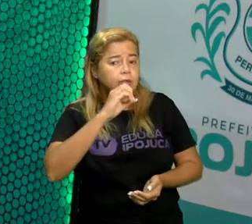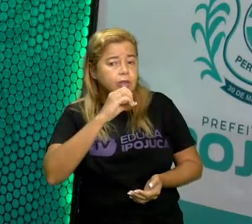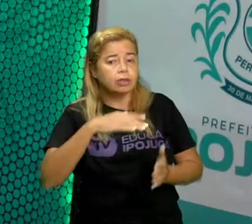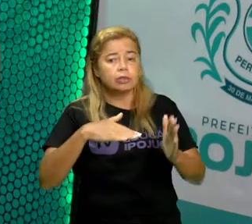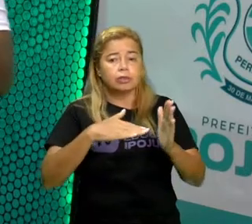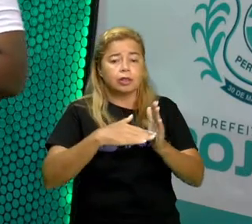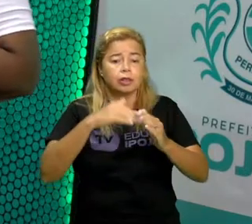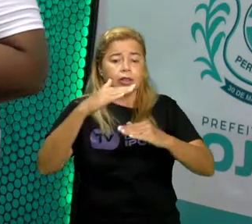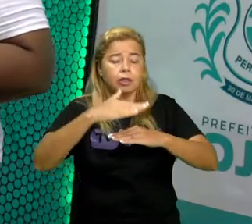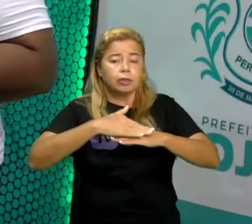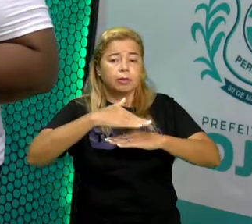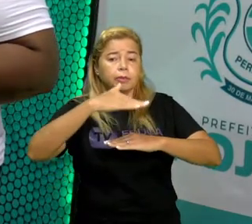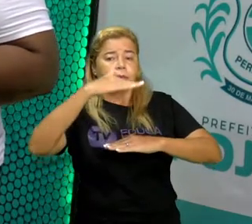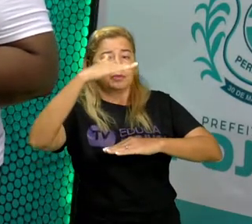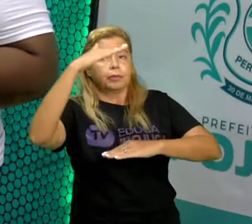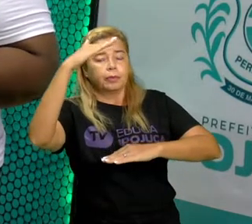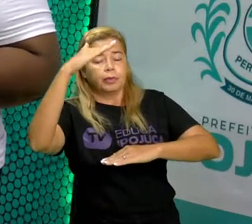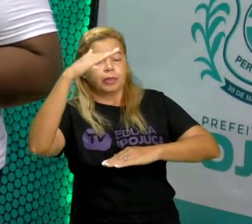maior.